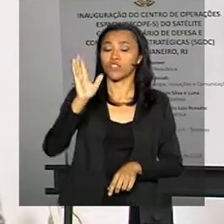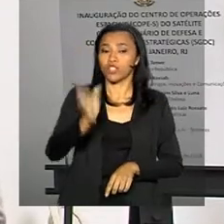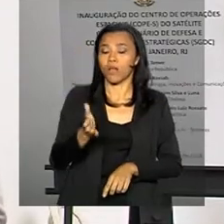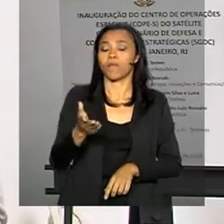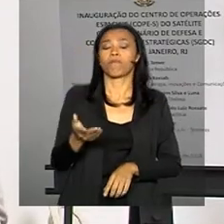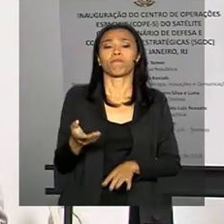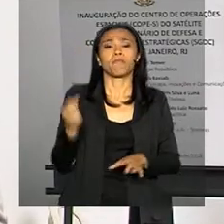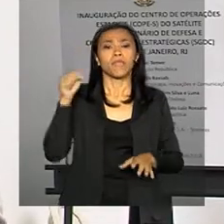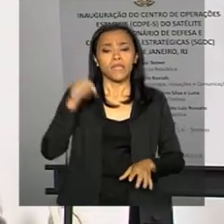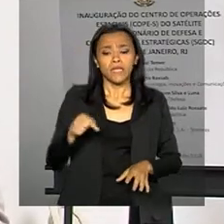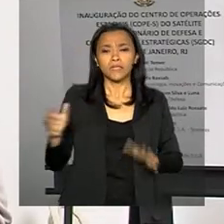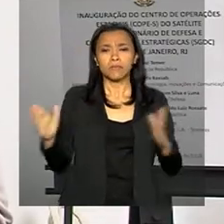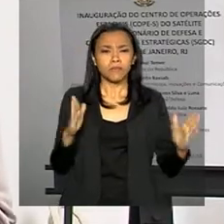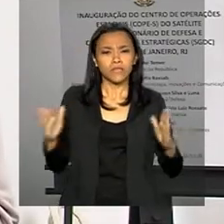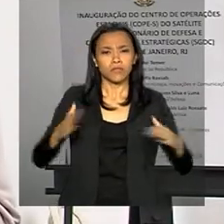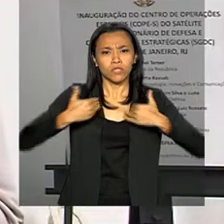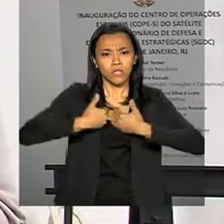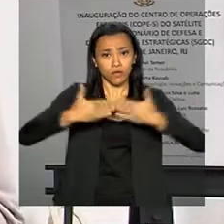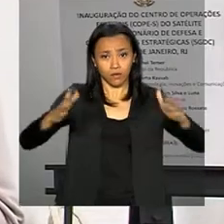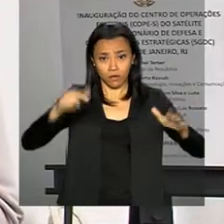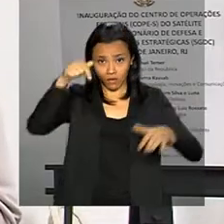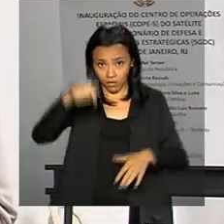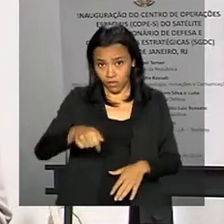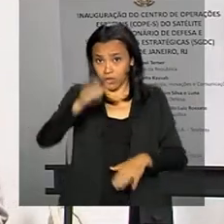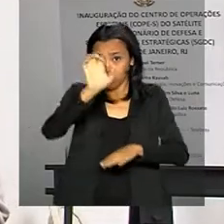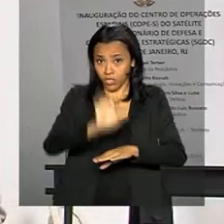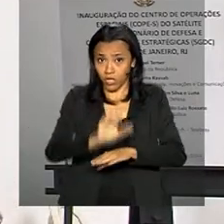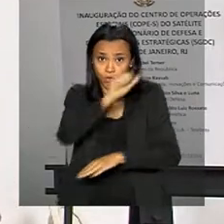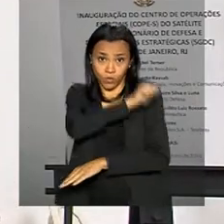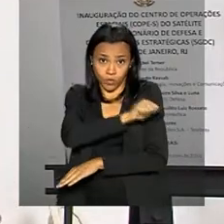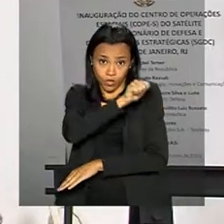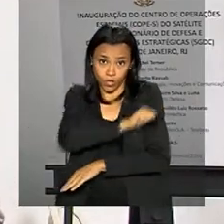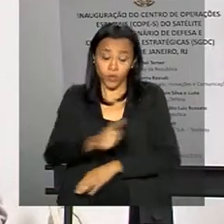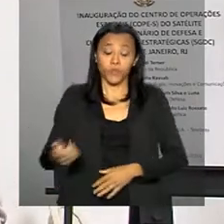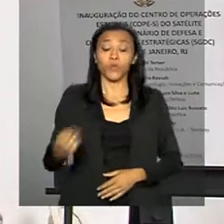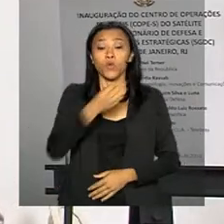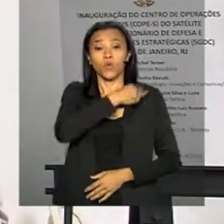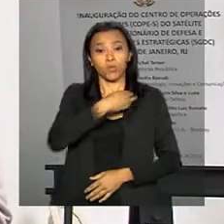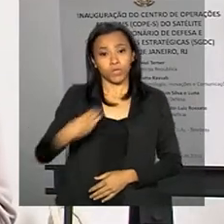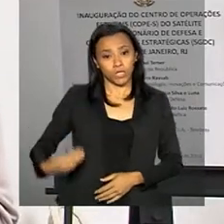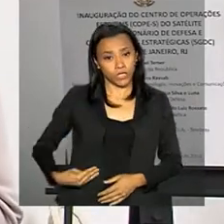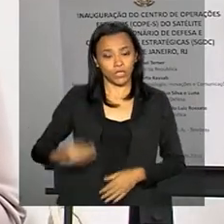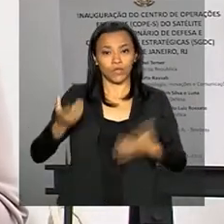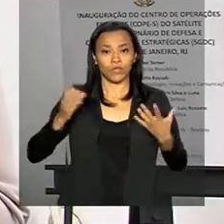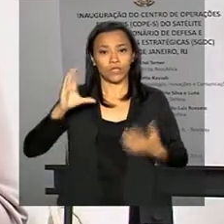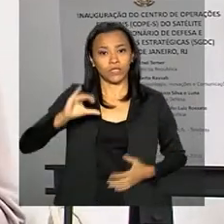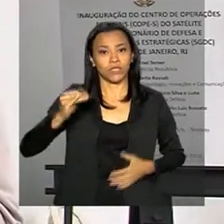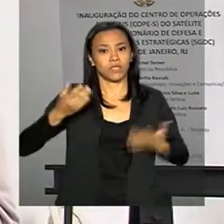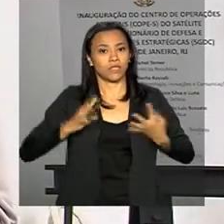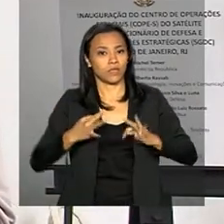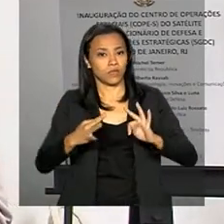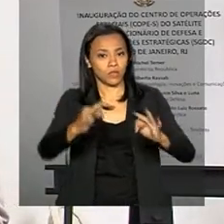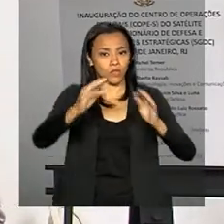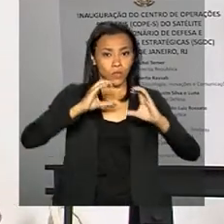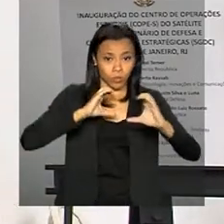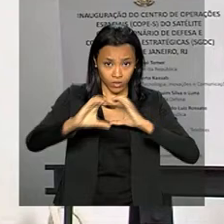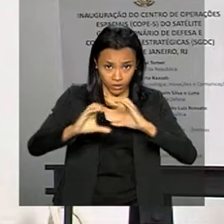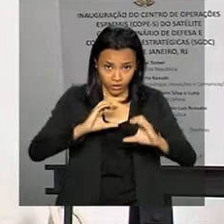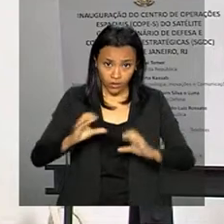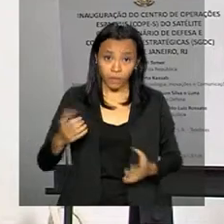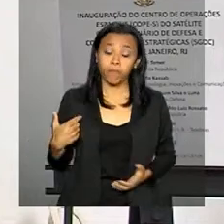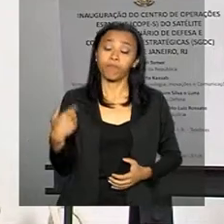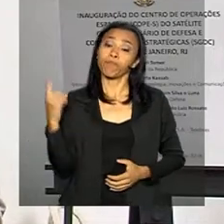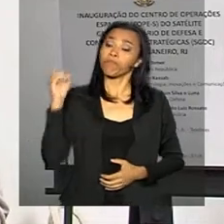E durante a inauguração aqui no Rio de Janeiro, o ministro da Ciência, Tecnologia, Inovações e Comunicações, Gilberto Kassab,